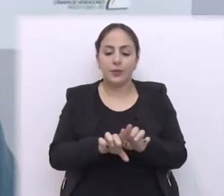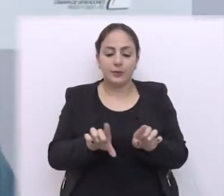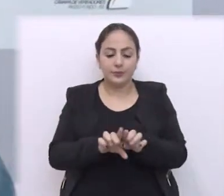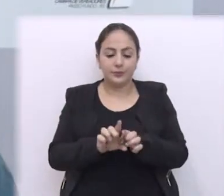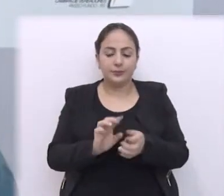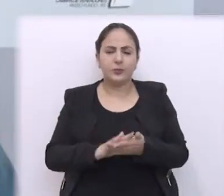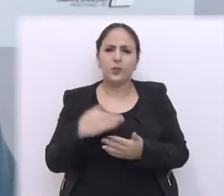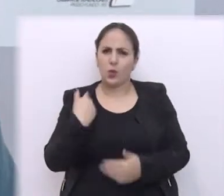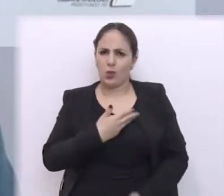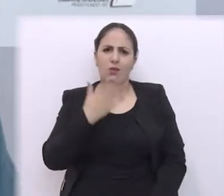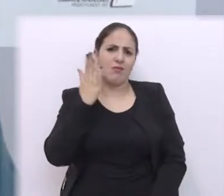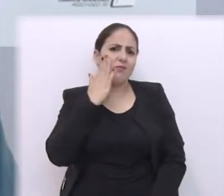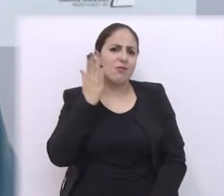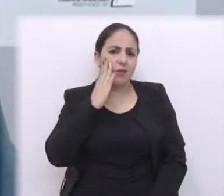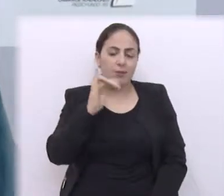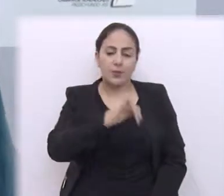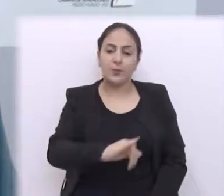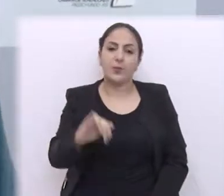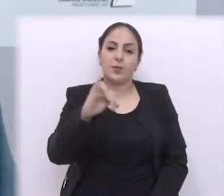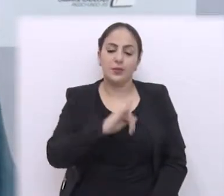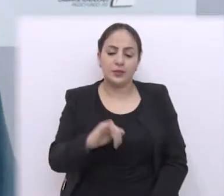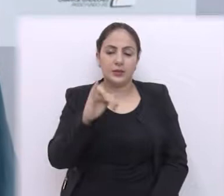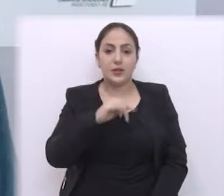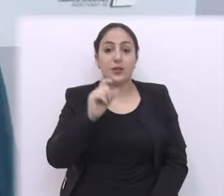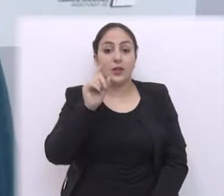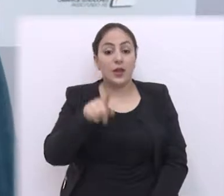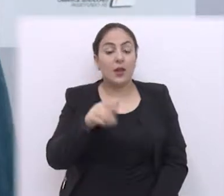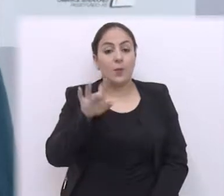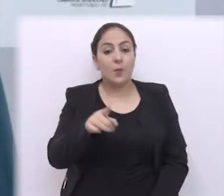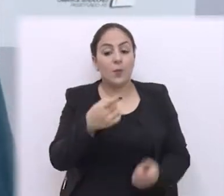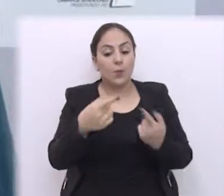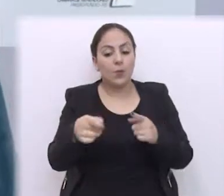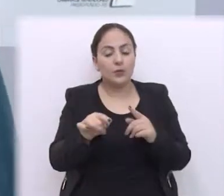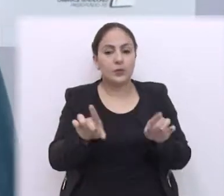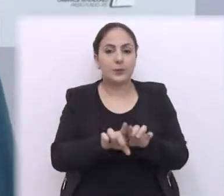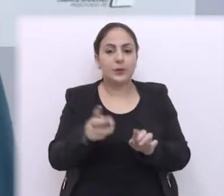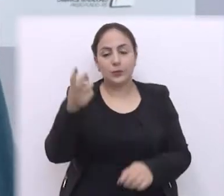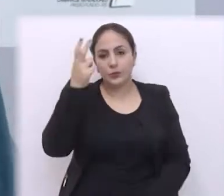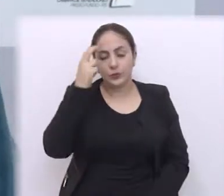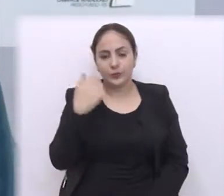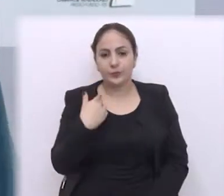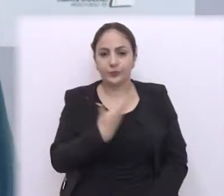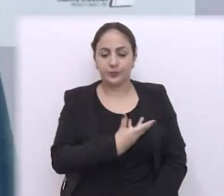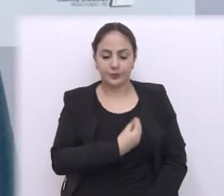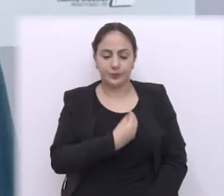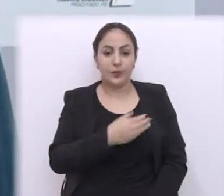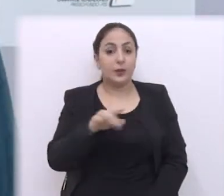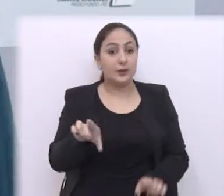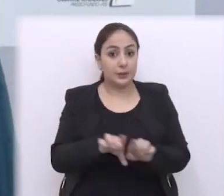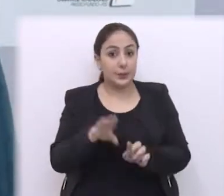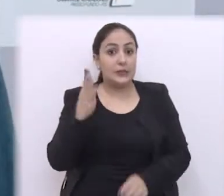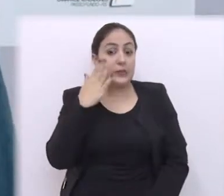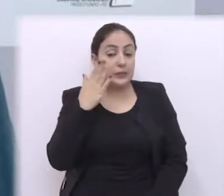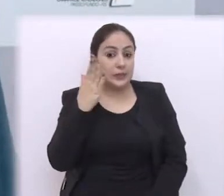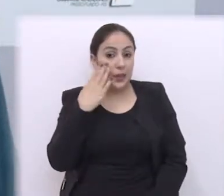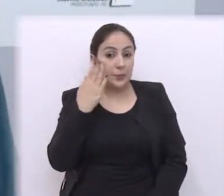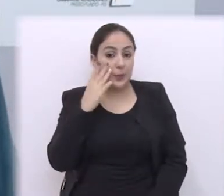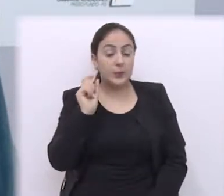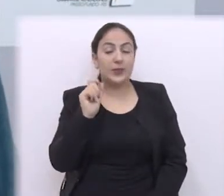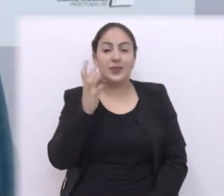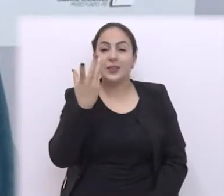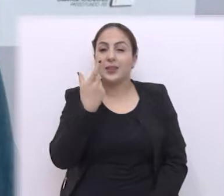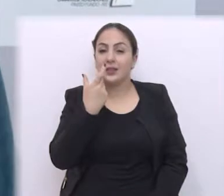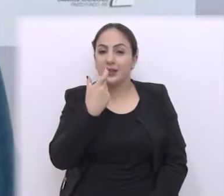vivemos da música, a gente sabe a importância que é a música, que é a cultura em nossas vidas. E sabemos também